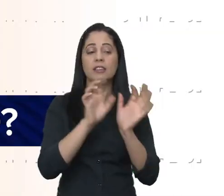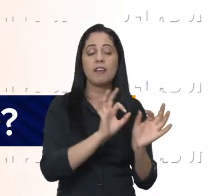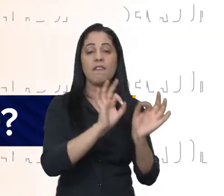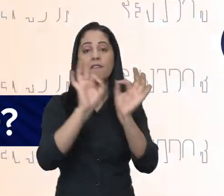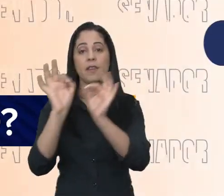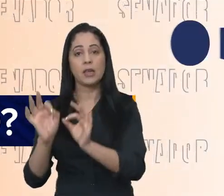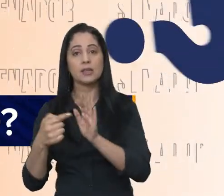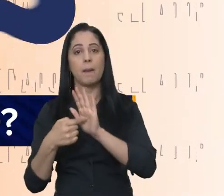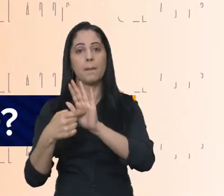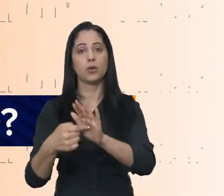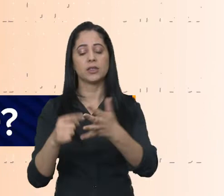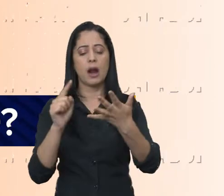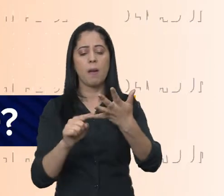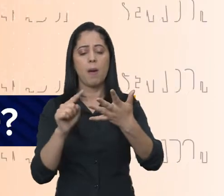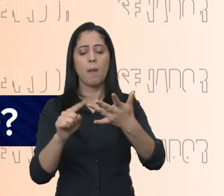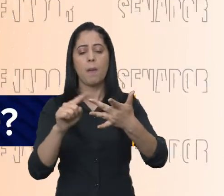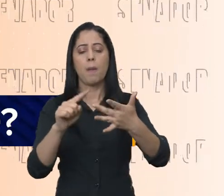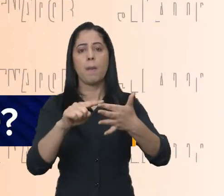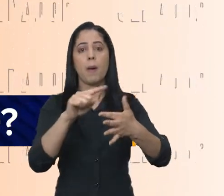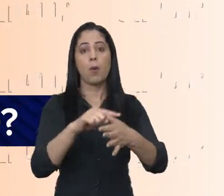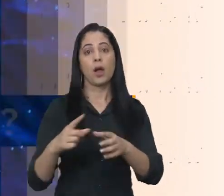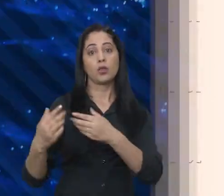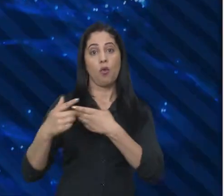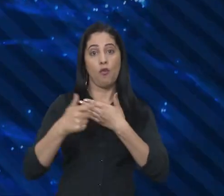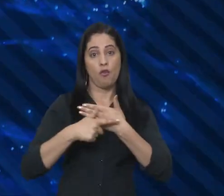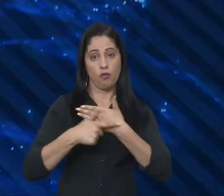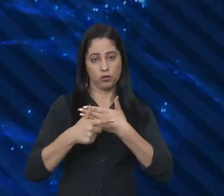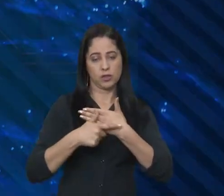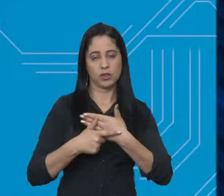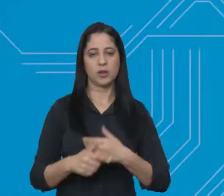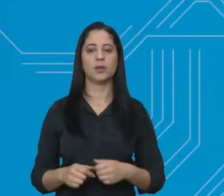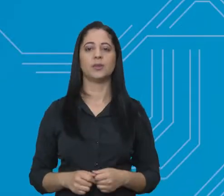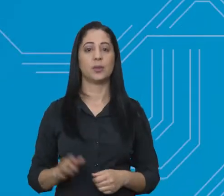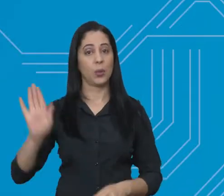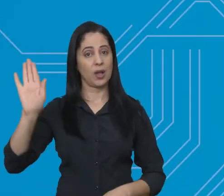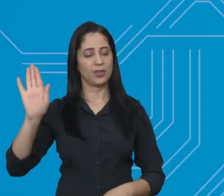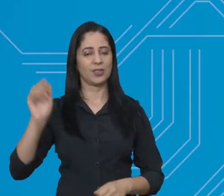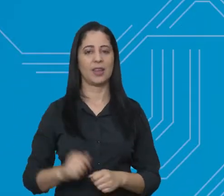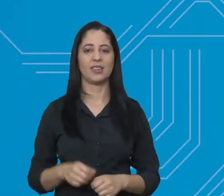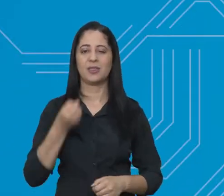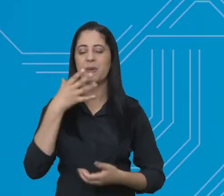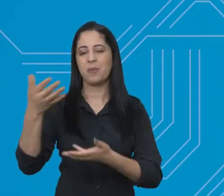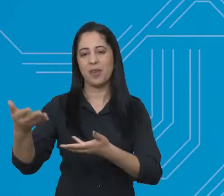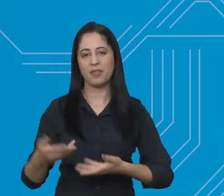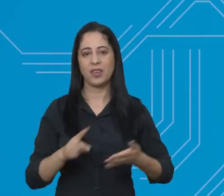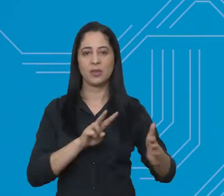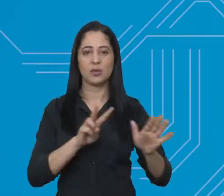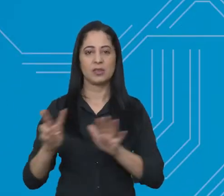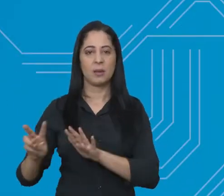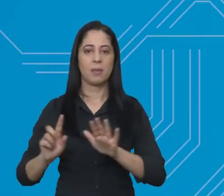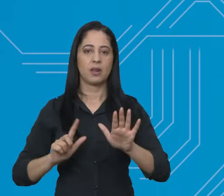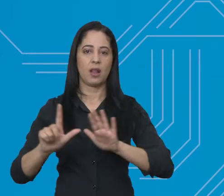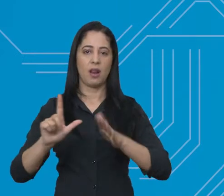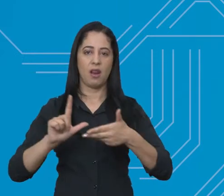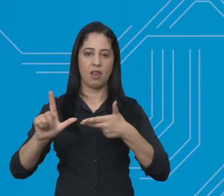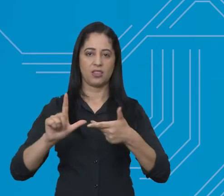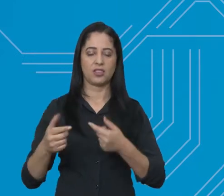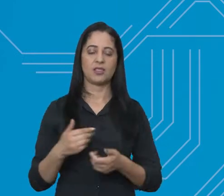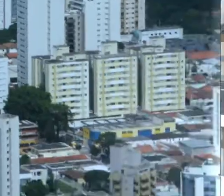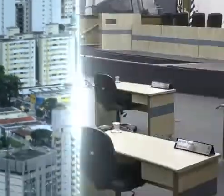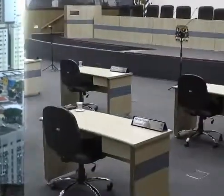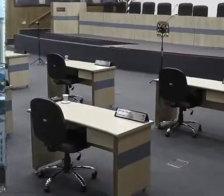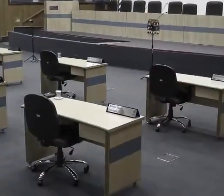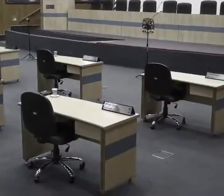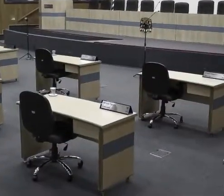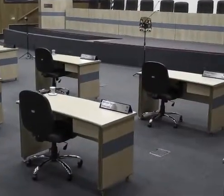o papel de cada um dos cargos que vão concorrer às eleições. Seja muito bem-vindo, o Semana Legislativa está no ar.